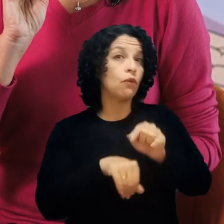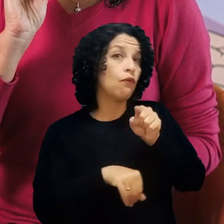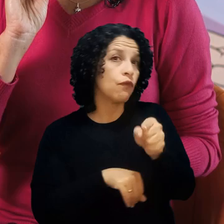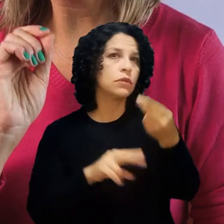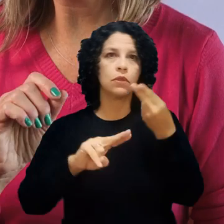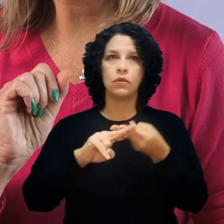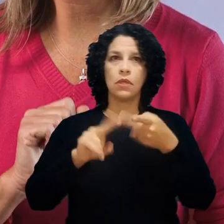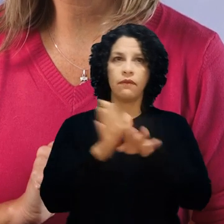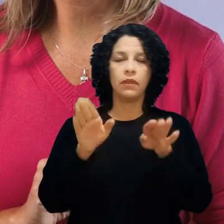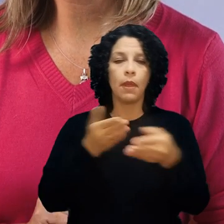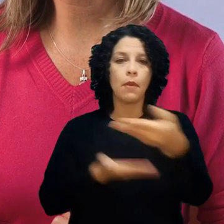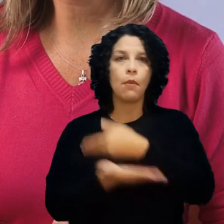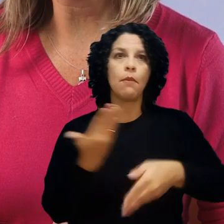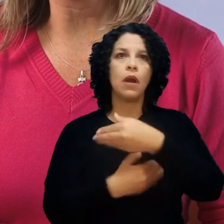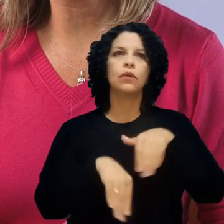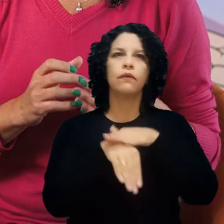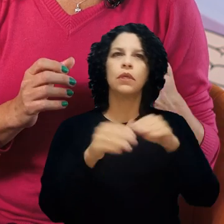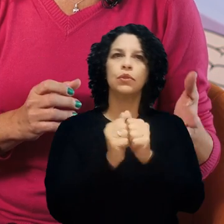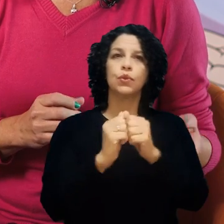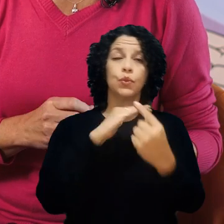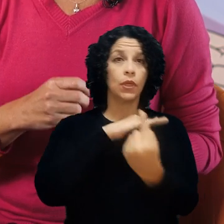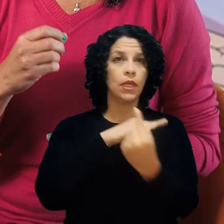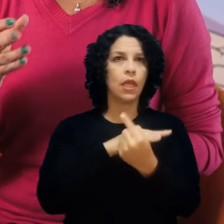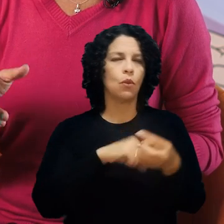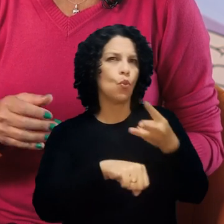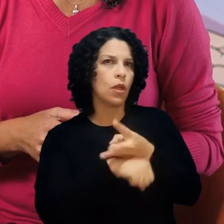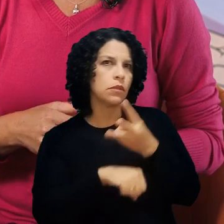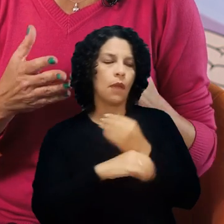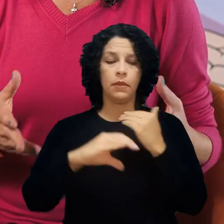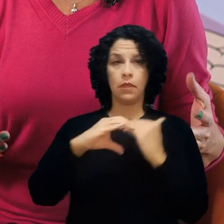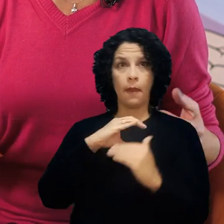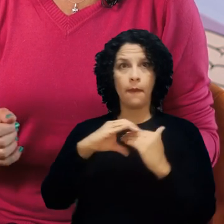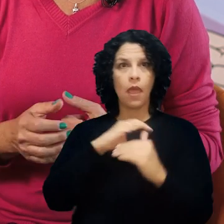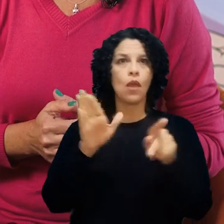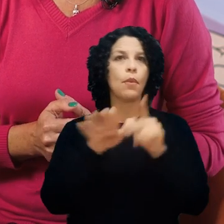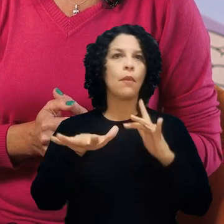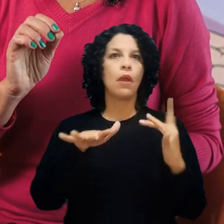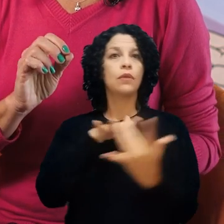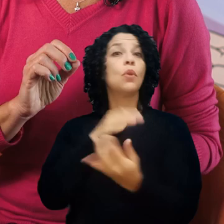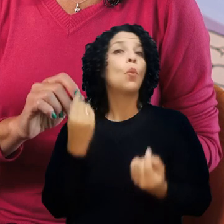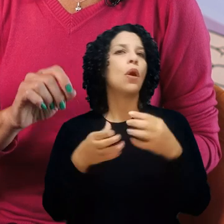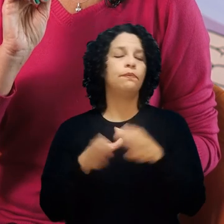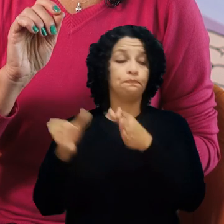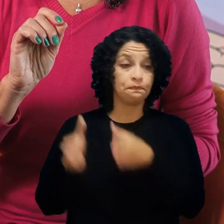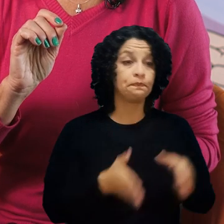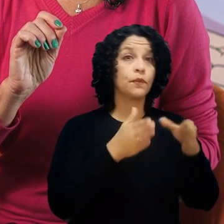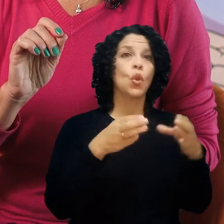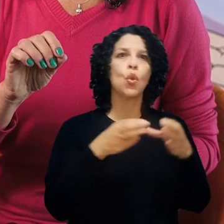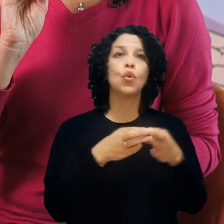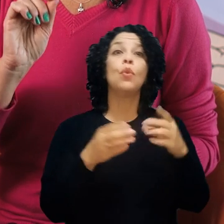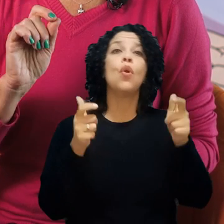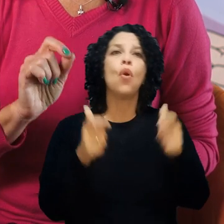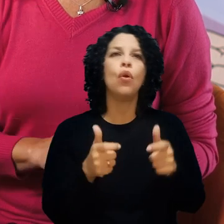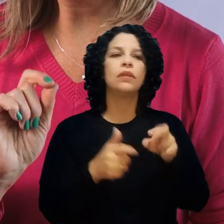você vai interagir com os seus clientes, como WhatsApp, e-mail ou mídias sociais. No bloco Fontes de